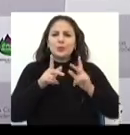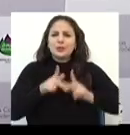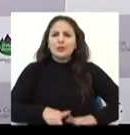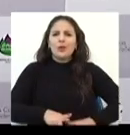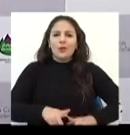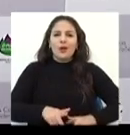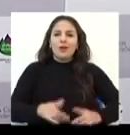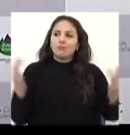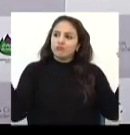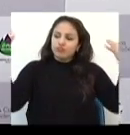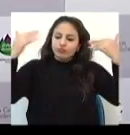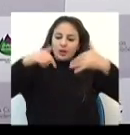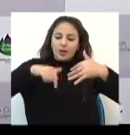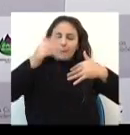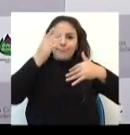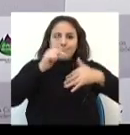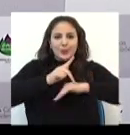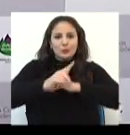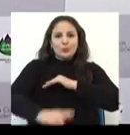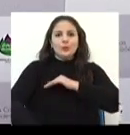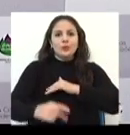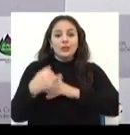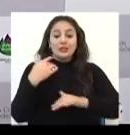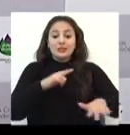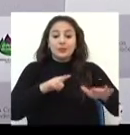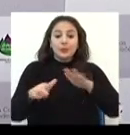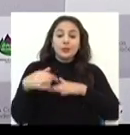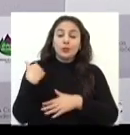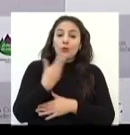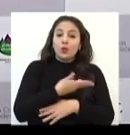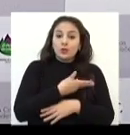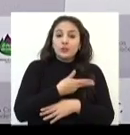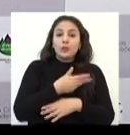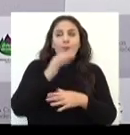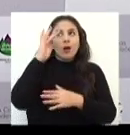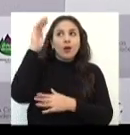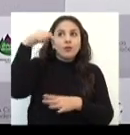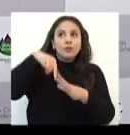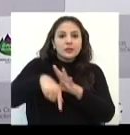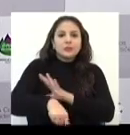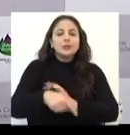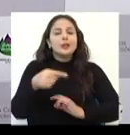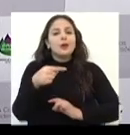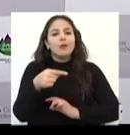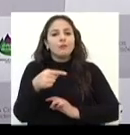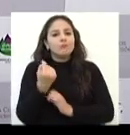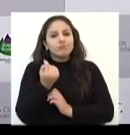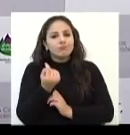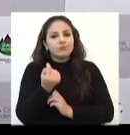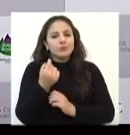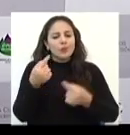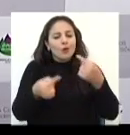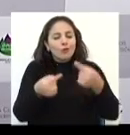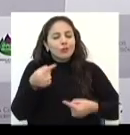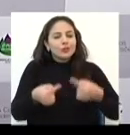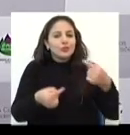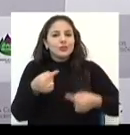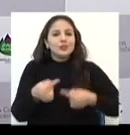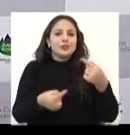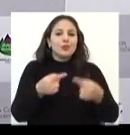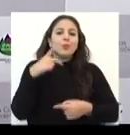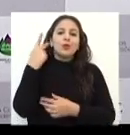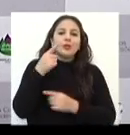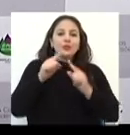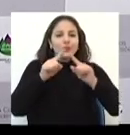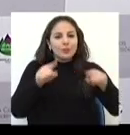poder, sim, agregar esta semana uma reflexão, um diálogo sobre políticas públicas de atenção a esses povos,